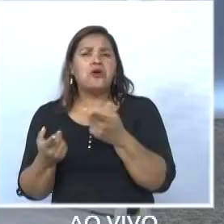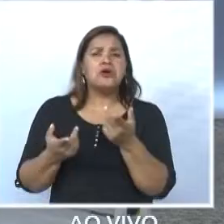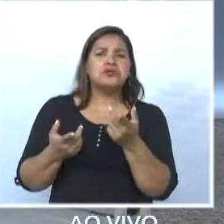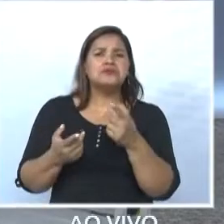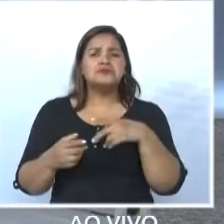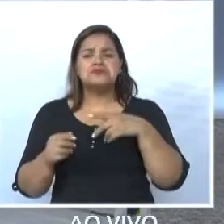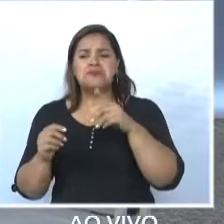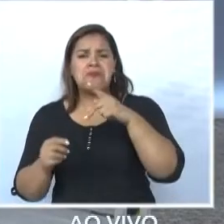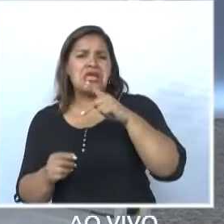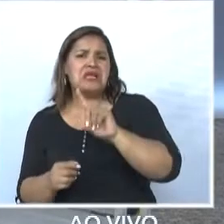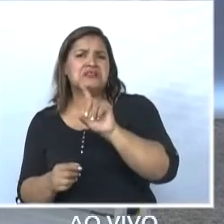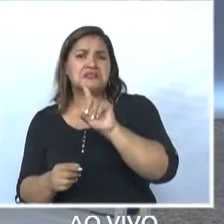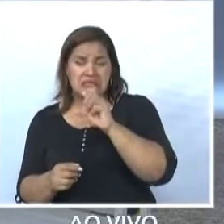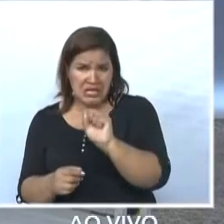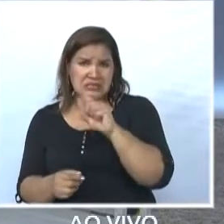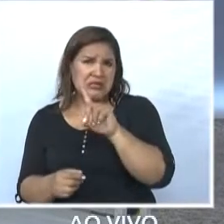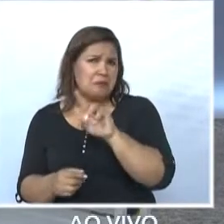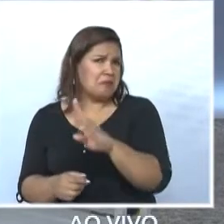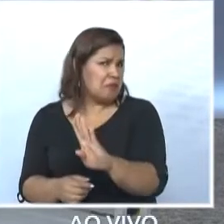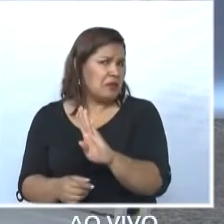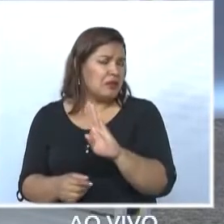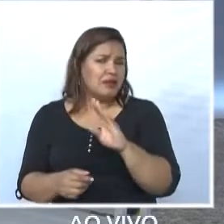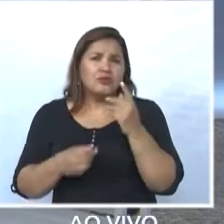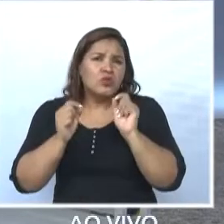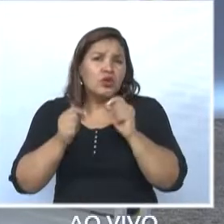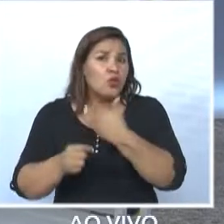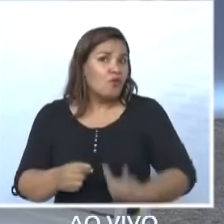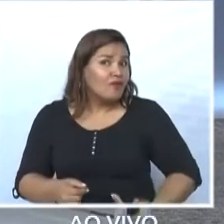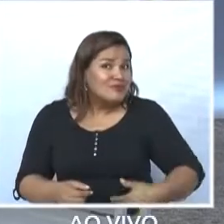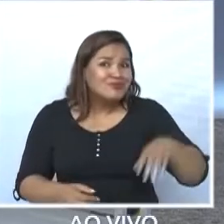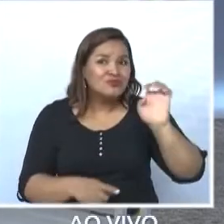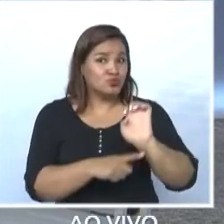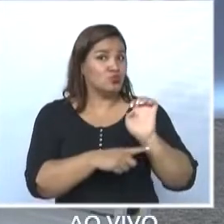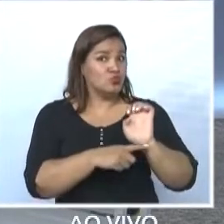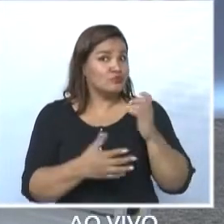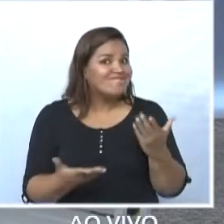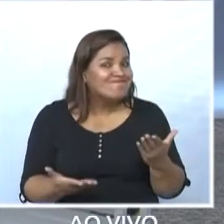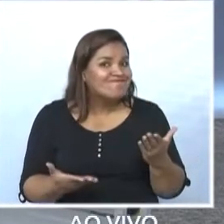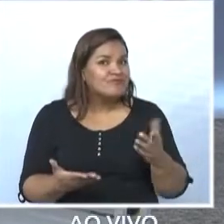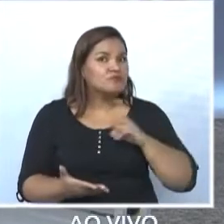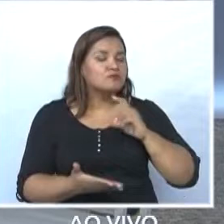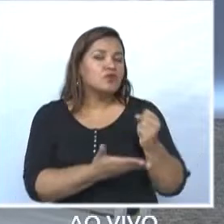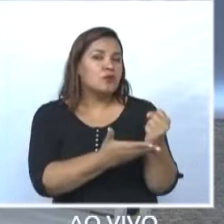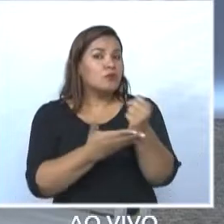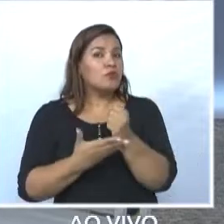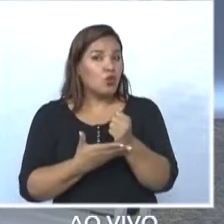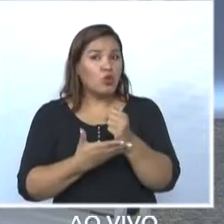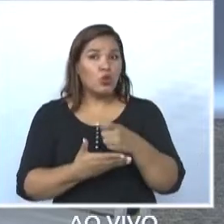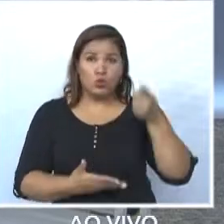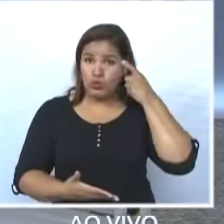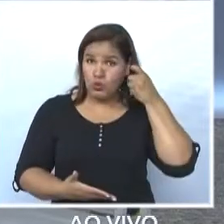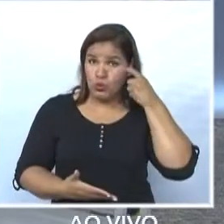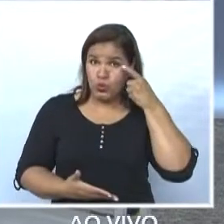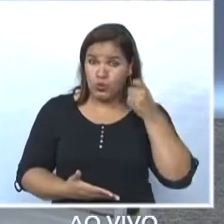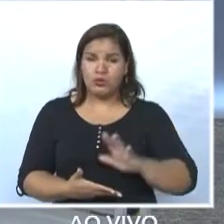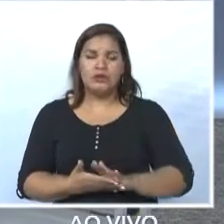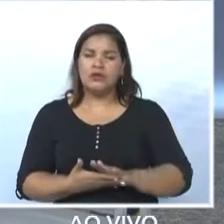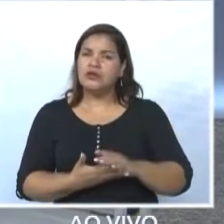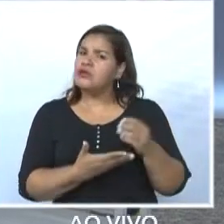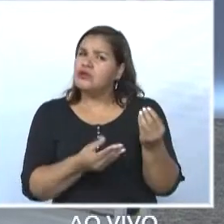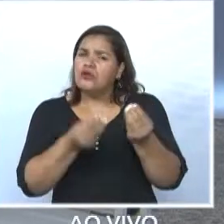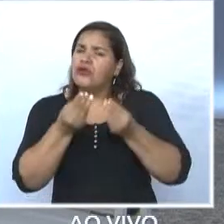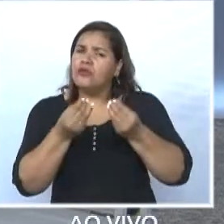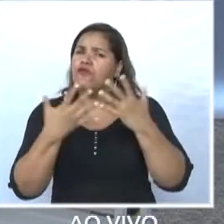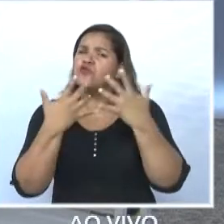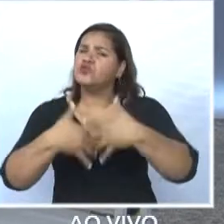o PSDB é o governo do Estado. Então, assim, tem esse apoio ao Dória, recebe esse apoio do Dória, como que funciona essa relação